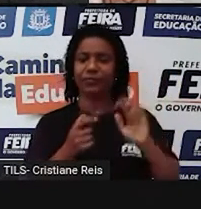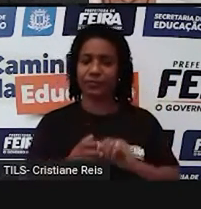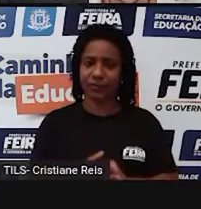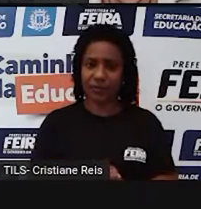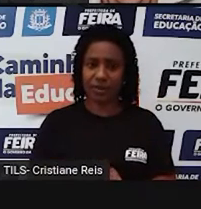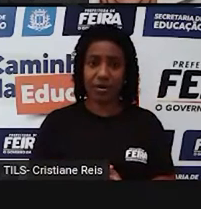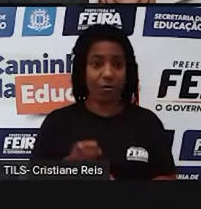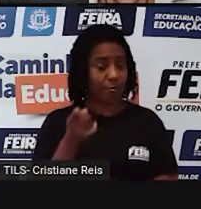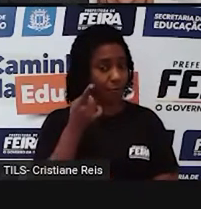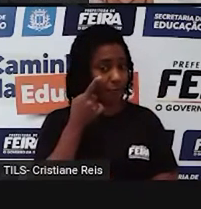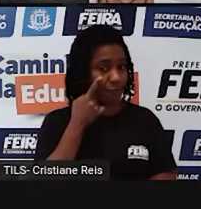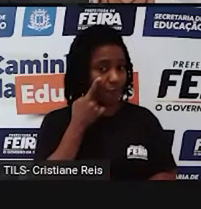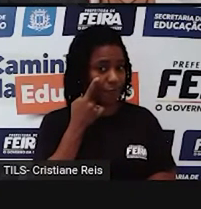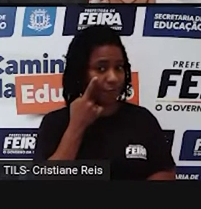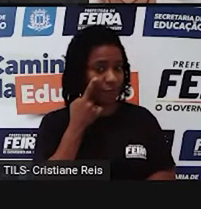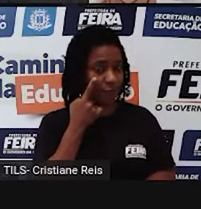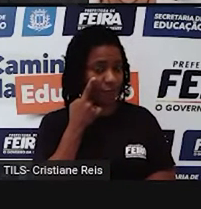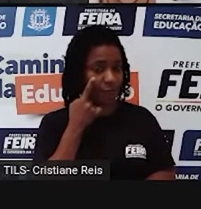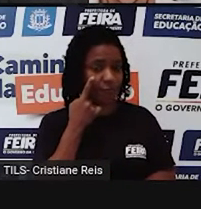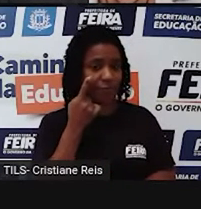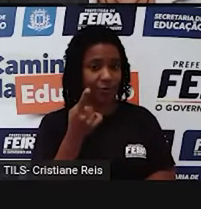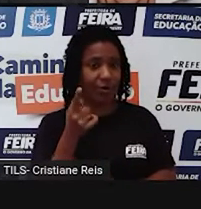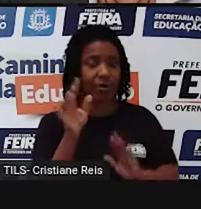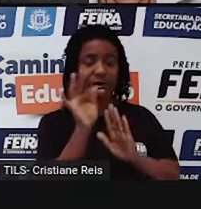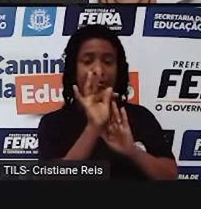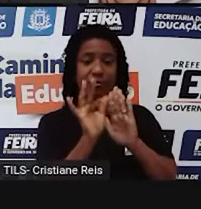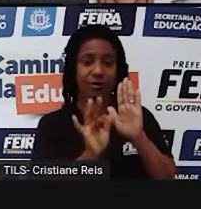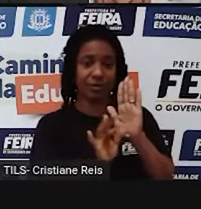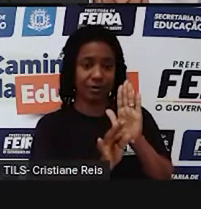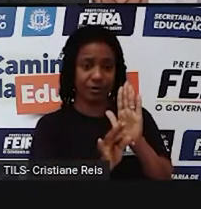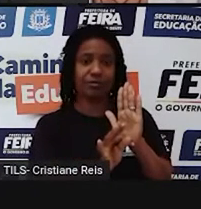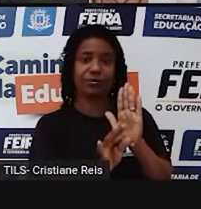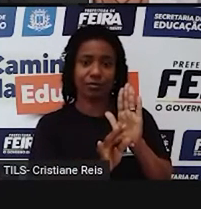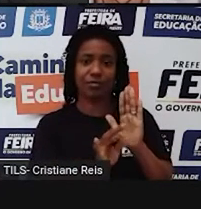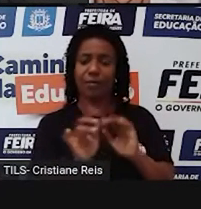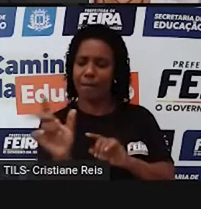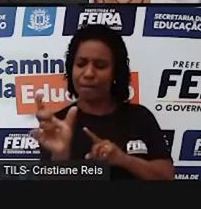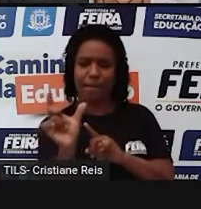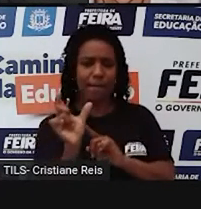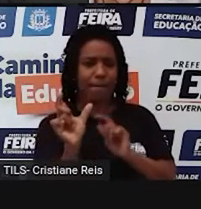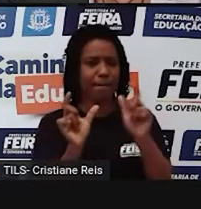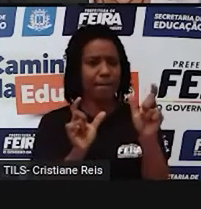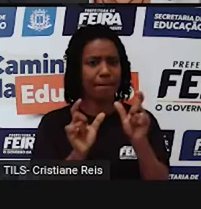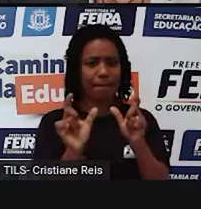que vocês observem que esse texto tem palavras destacadas de vermelho.